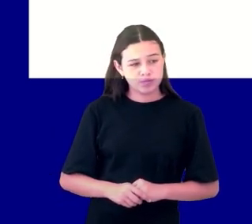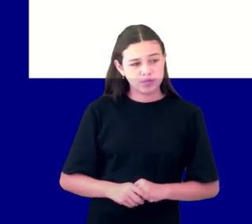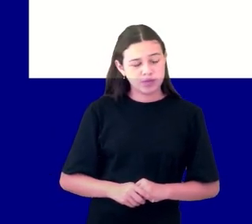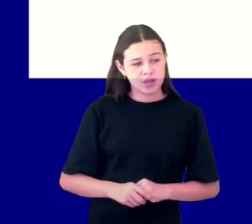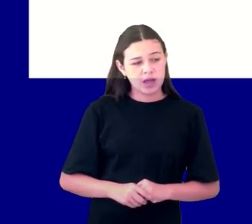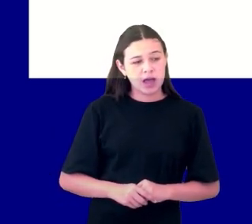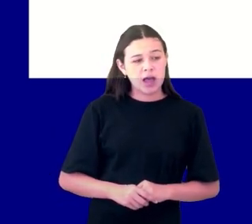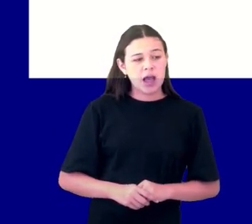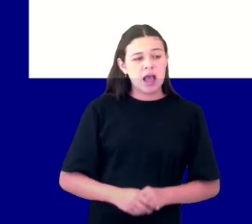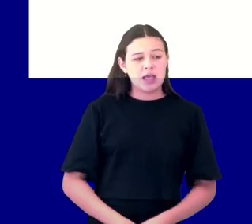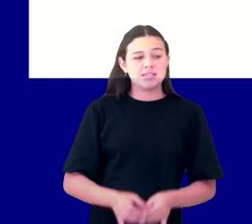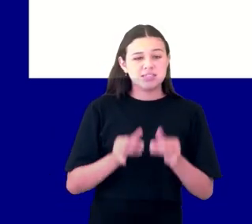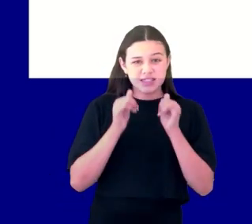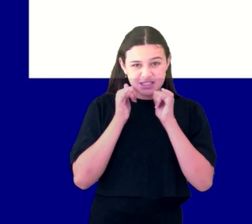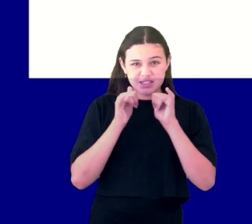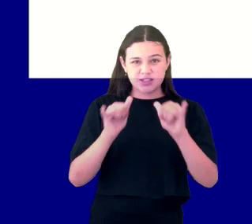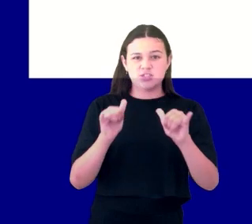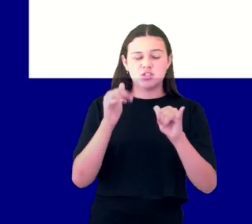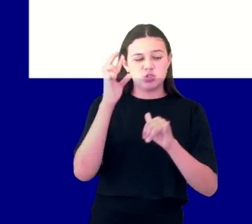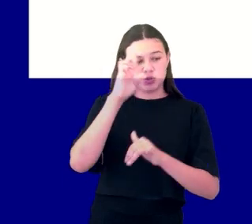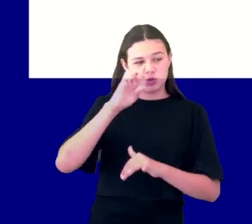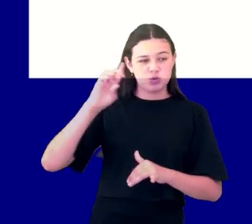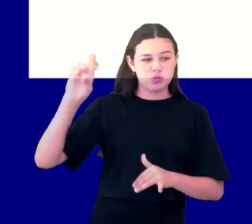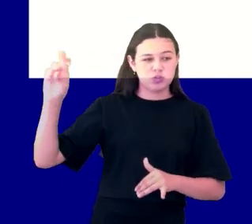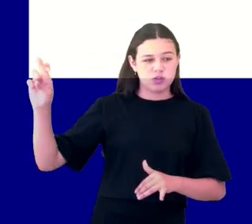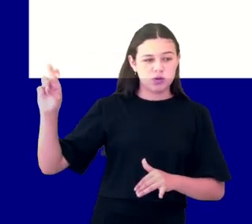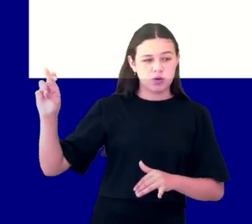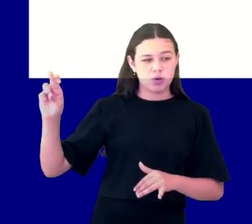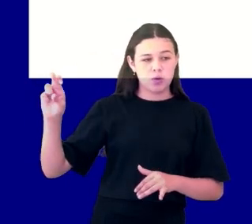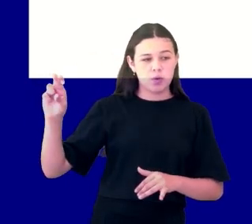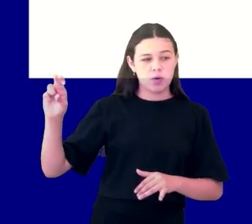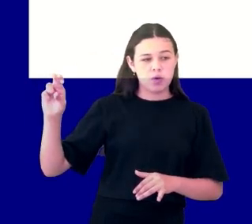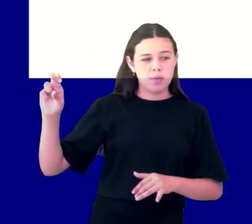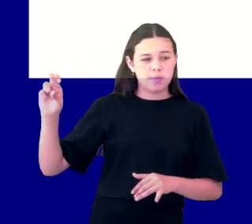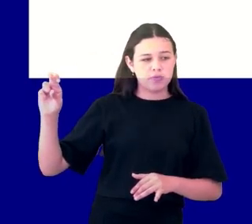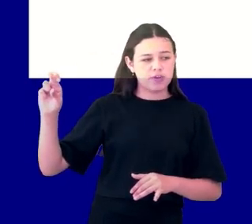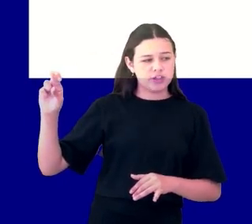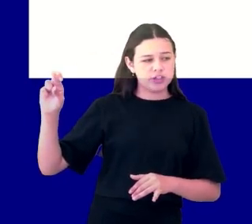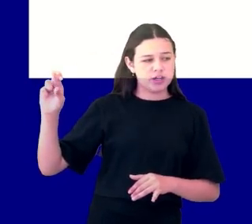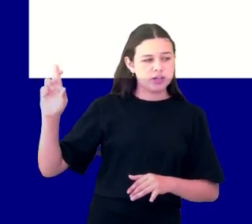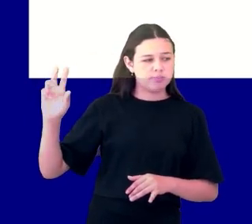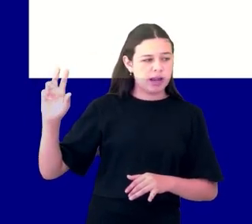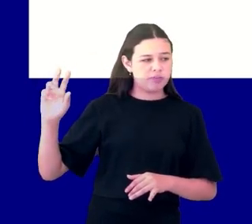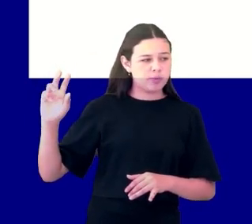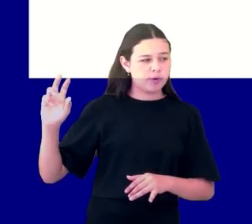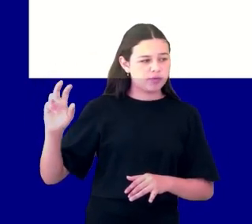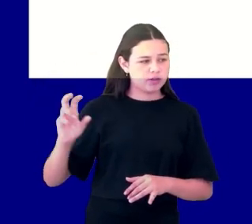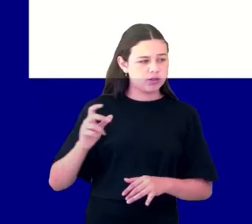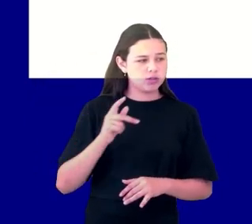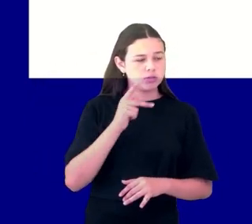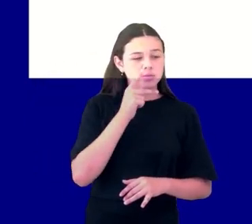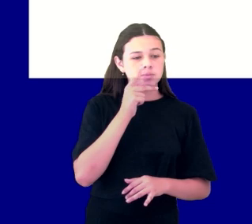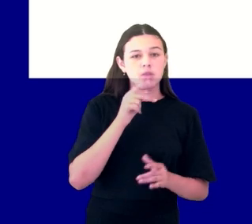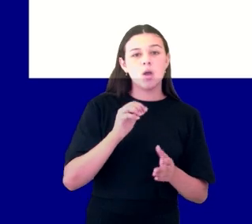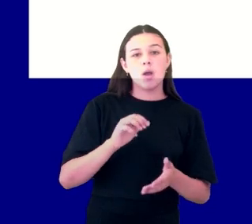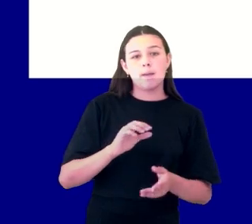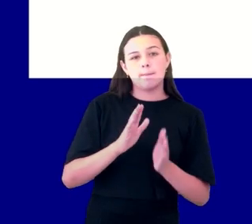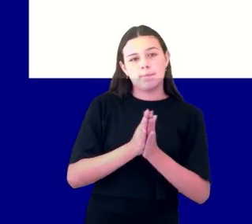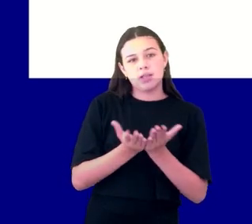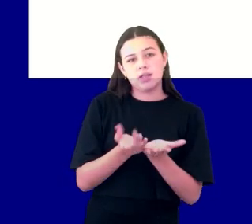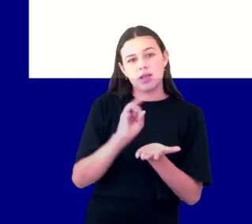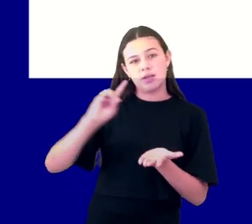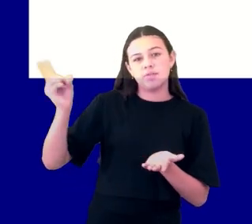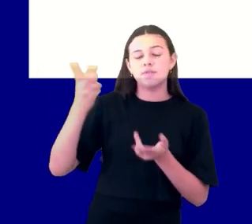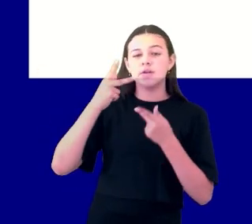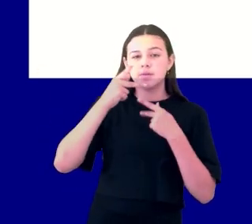palavra é uma palavra profética, uma palavra que começa do coração de Deus, o que ele está fazendo é transmitindo a mensagem que recebeu da